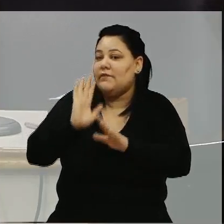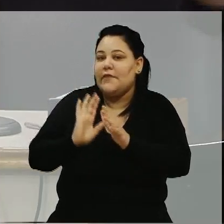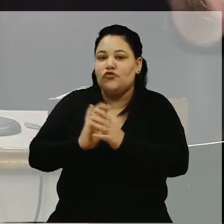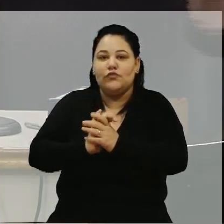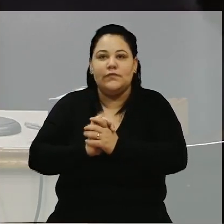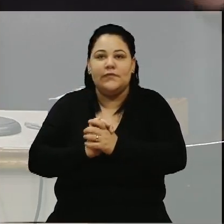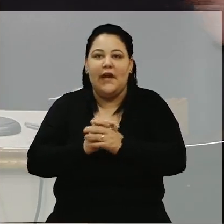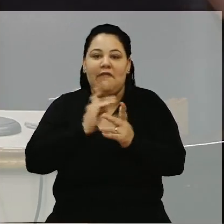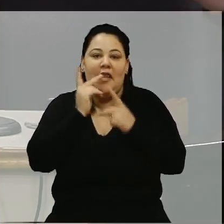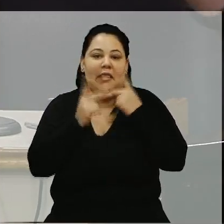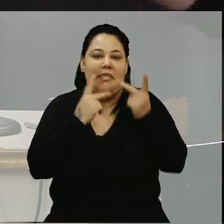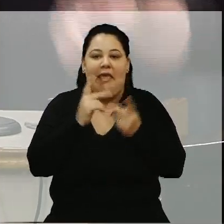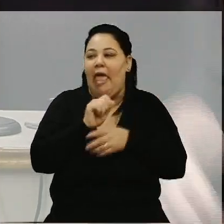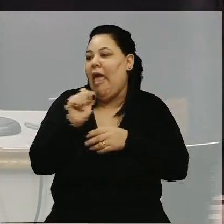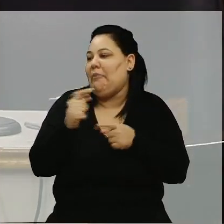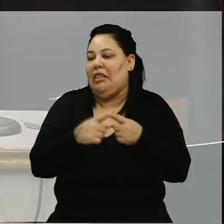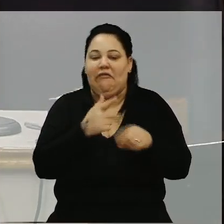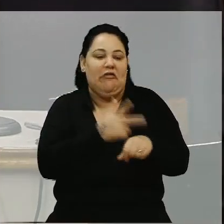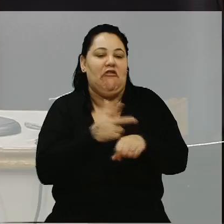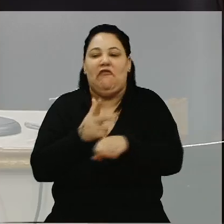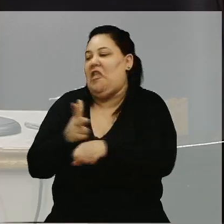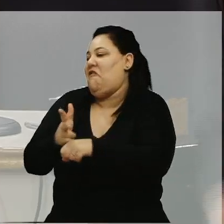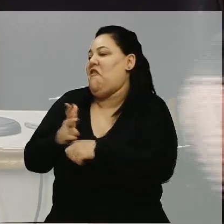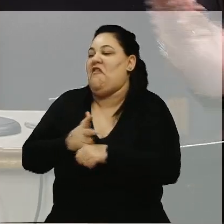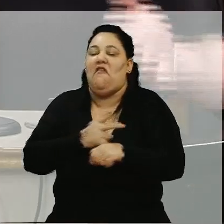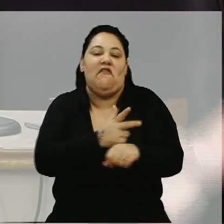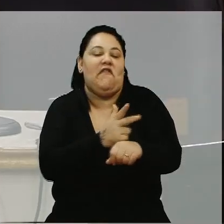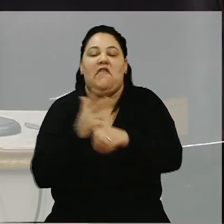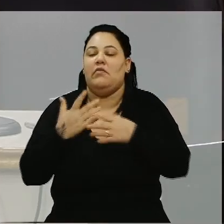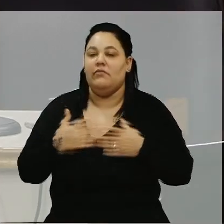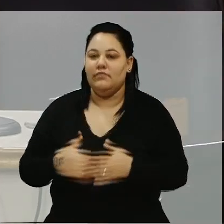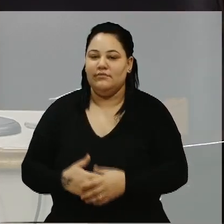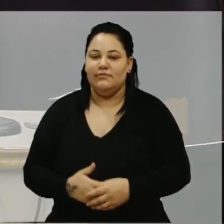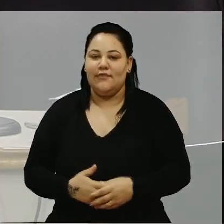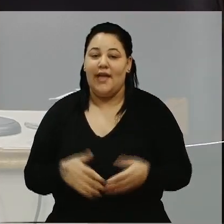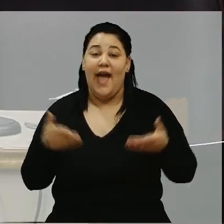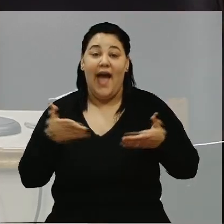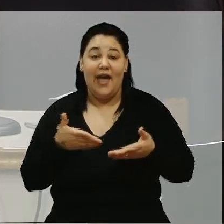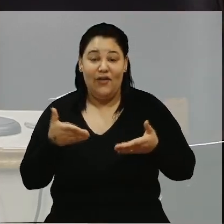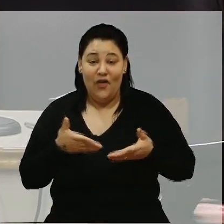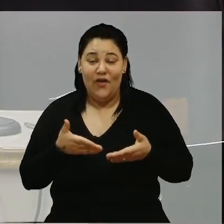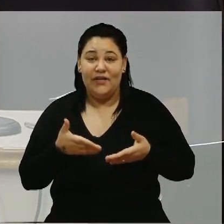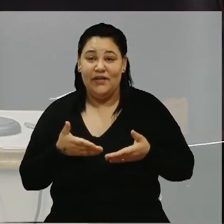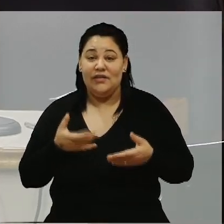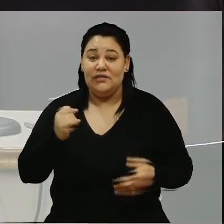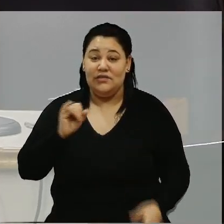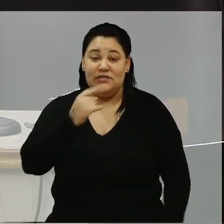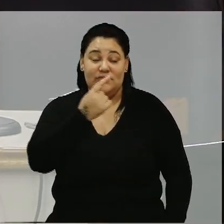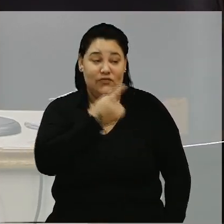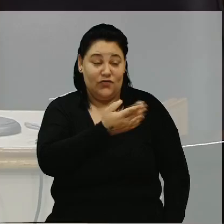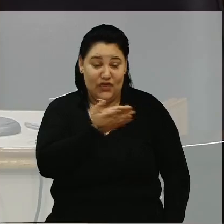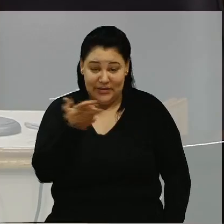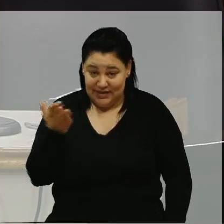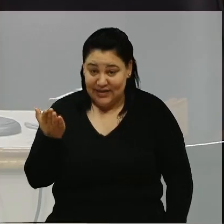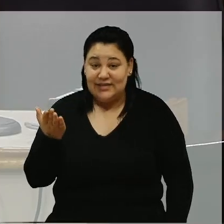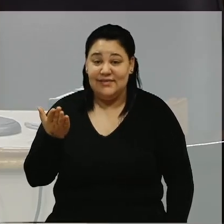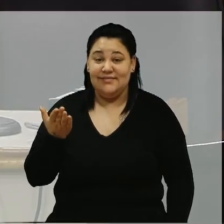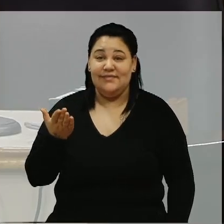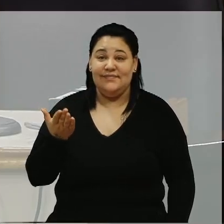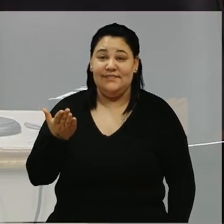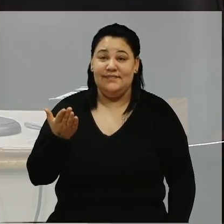E ficar falando, ah, por que vídeo, por que vídeo, por que vídeo. Agora, se vocês, se os senhores, né,